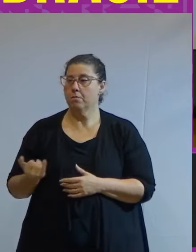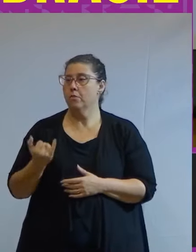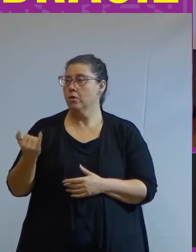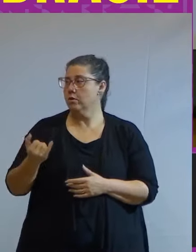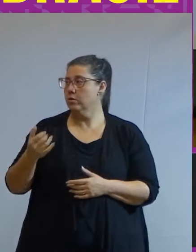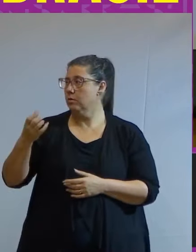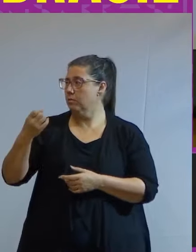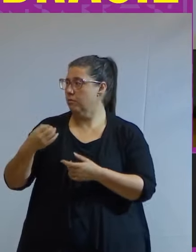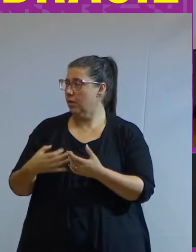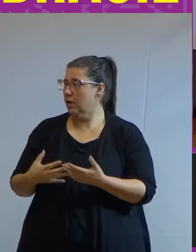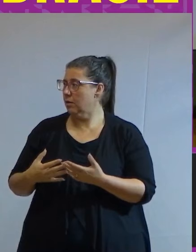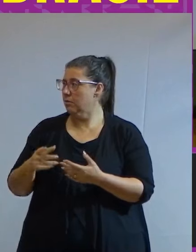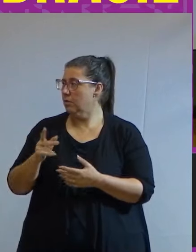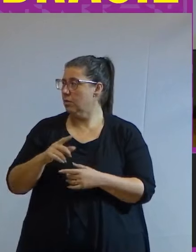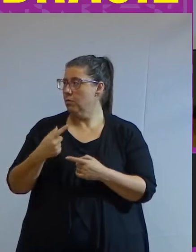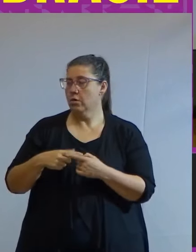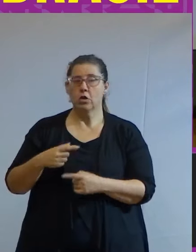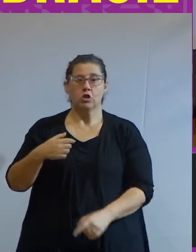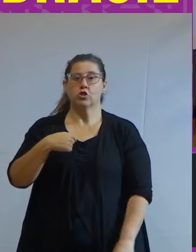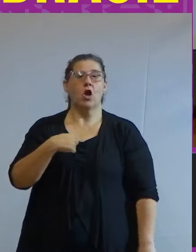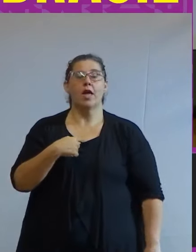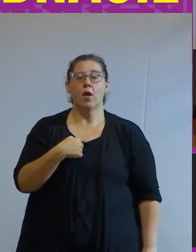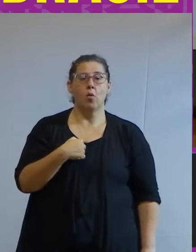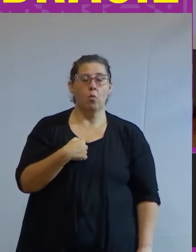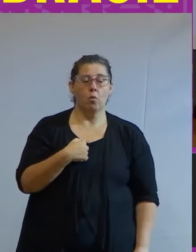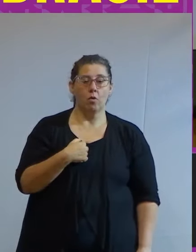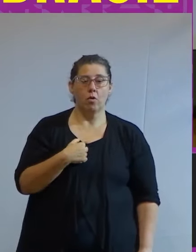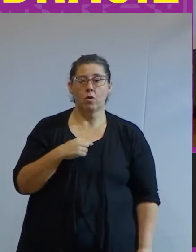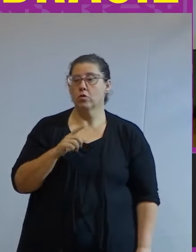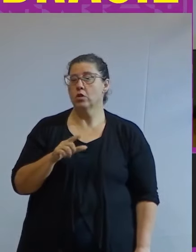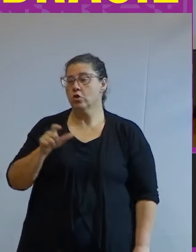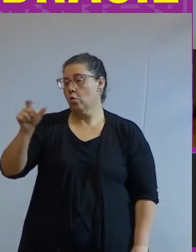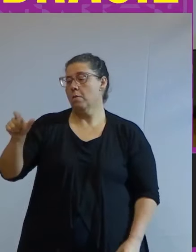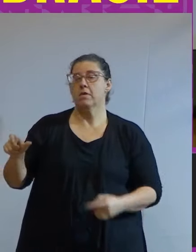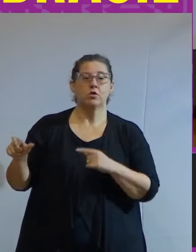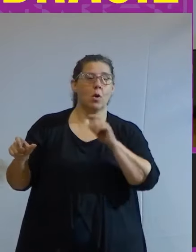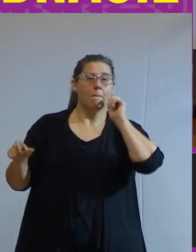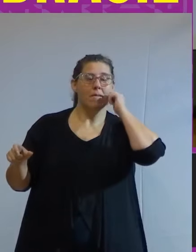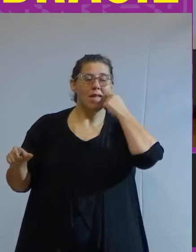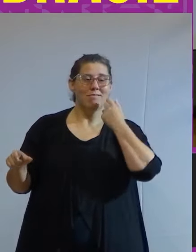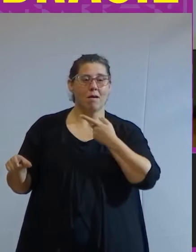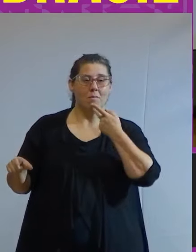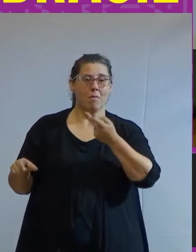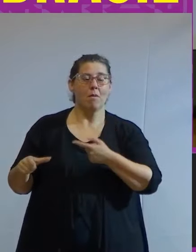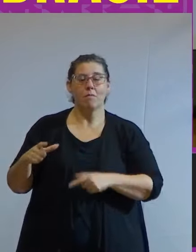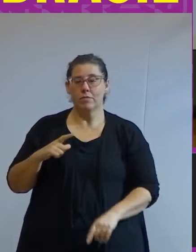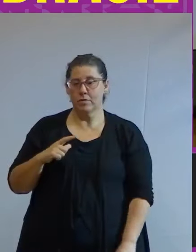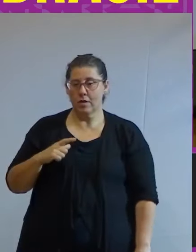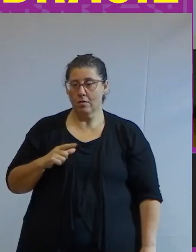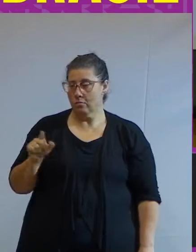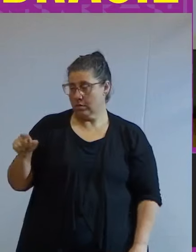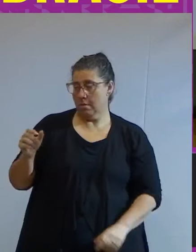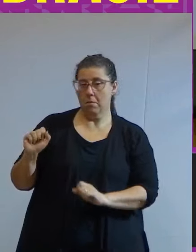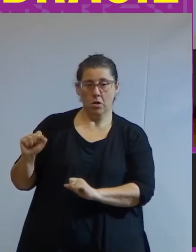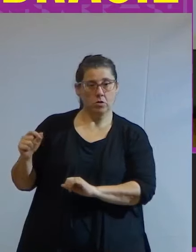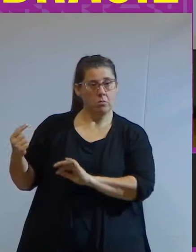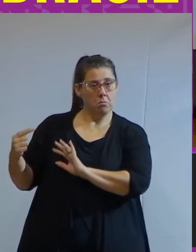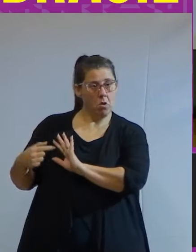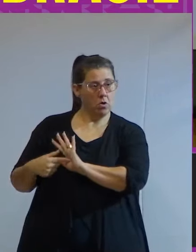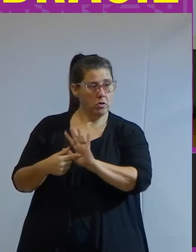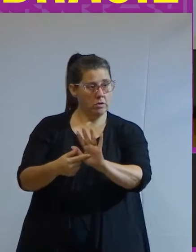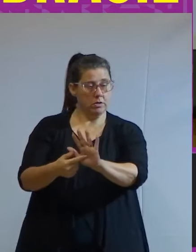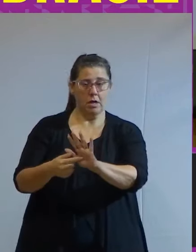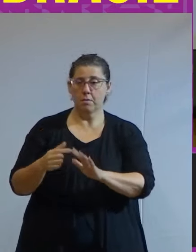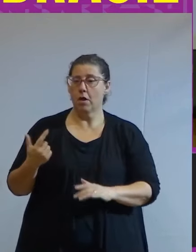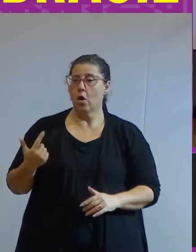sua fala professora porque não é só eu Natália falando não é só uma pessoa preta falando existe a senhora pode trazer para várias